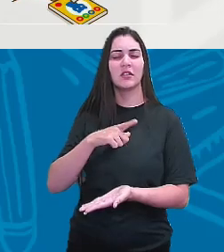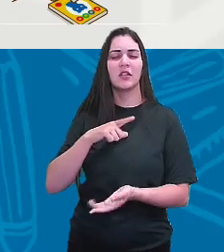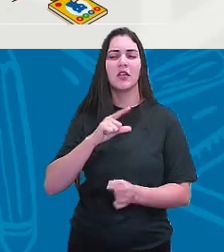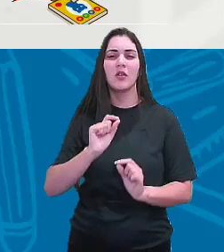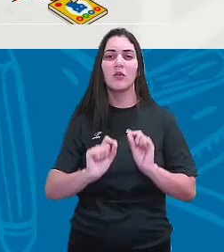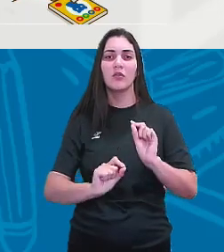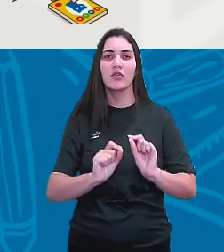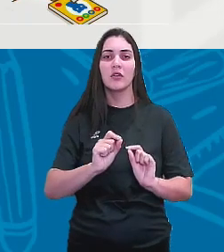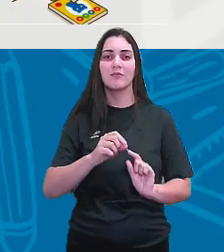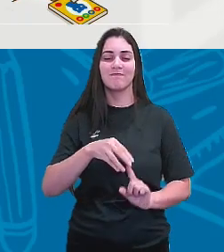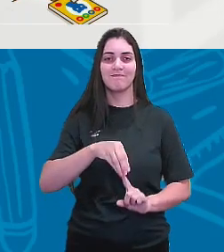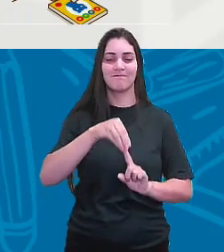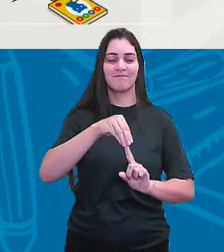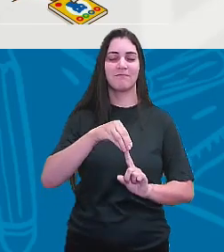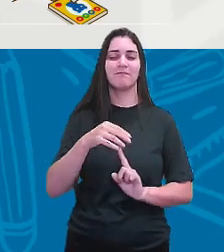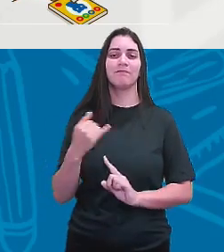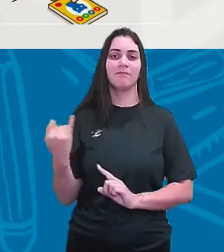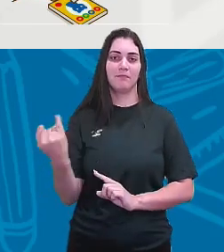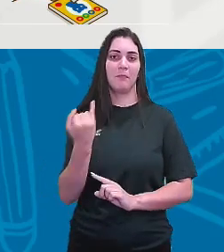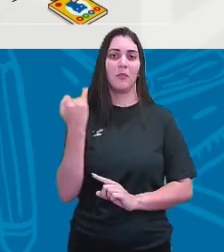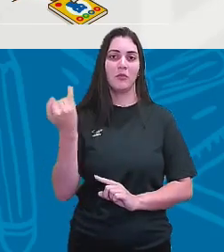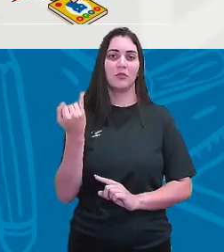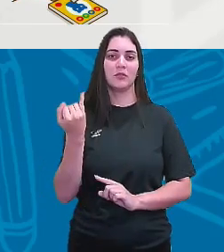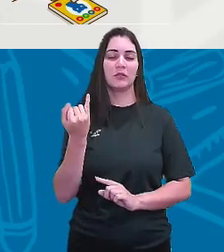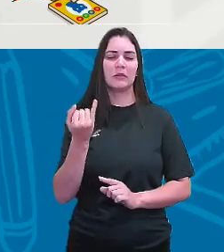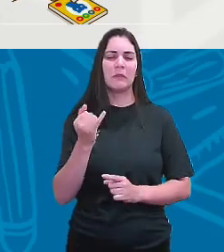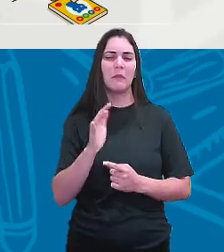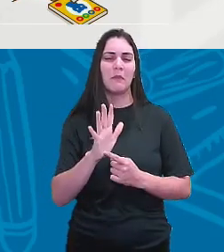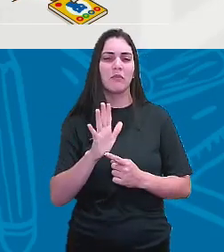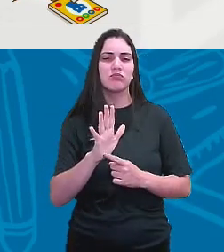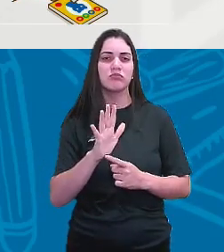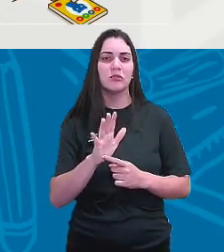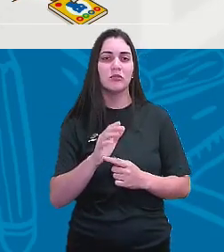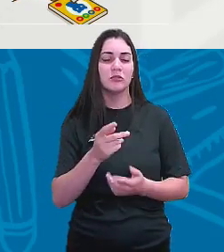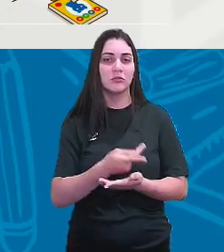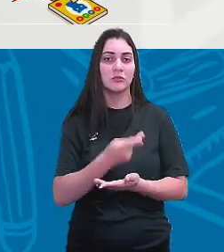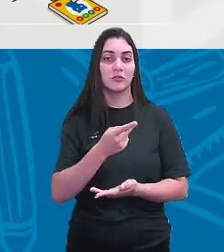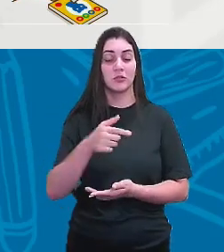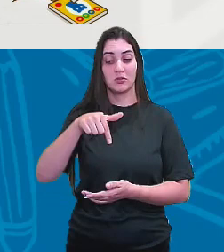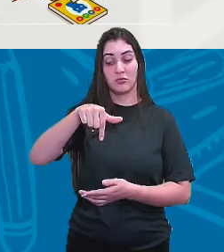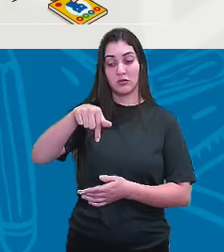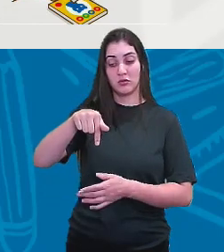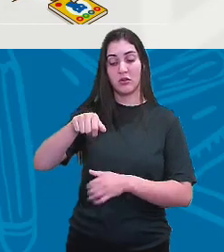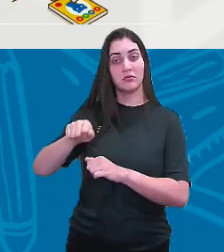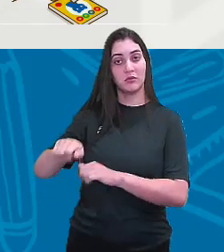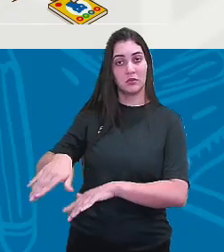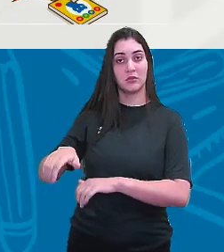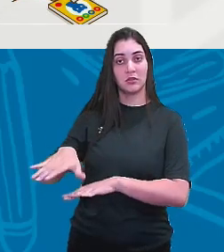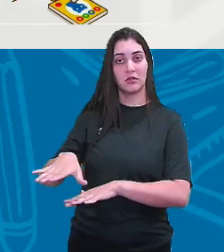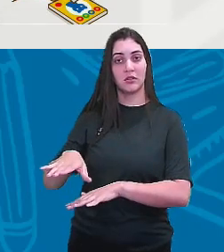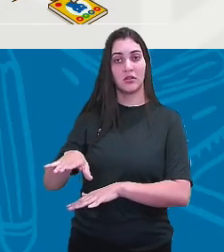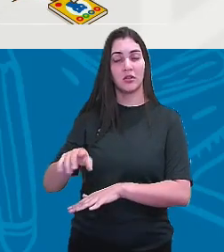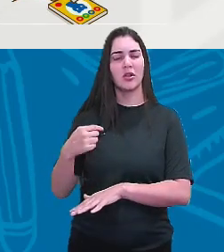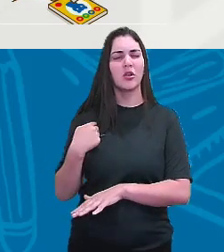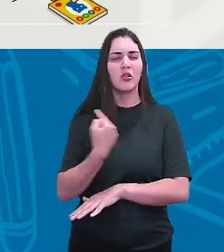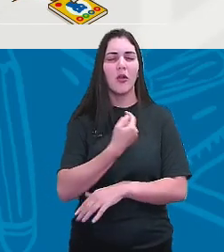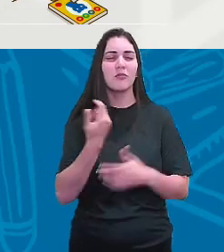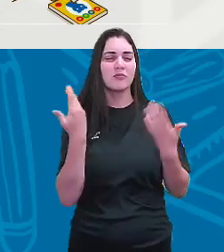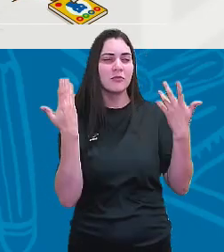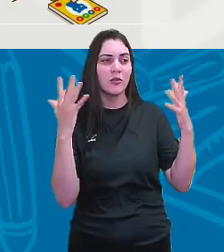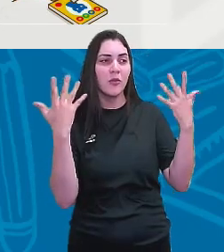primordiais para desencadear nesse 7 de setembro que a gente comemora